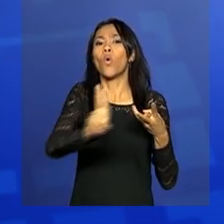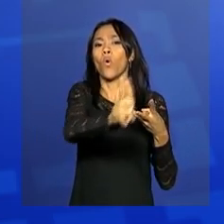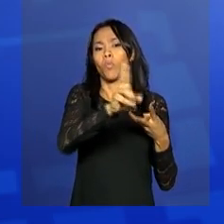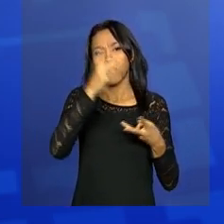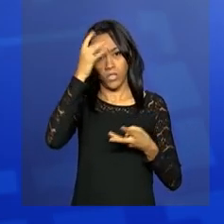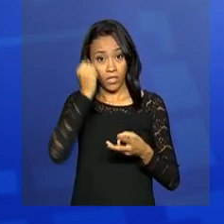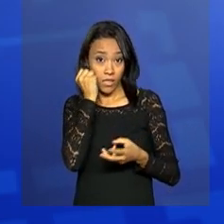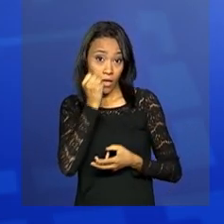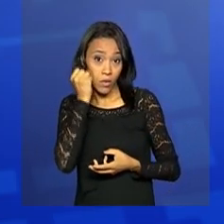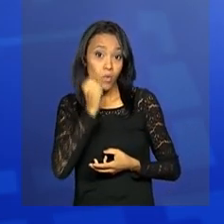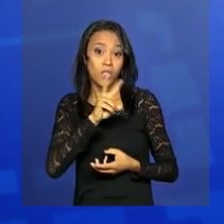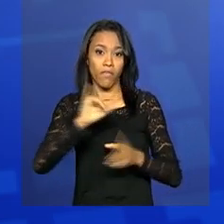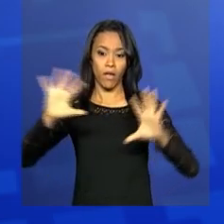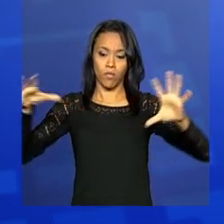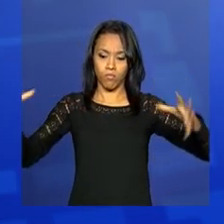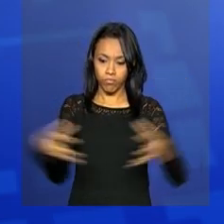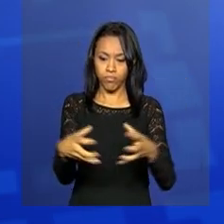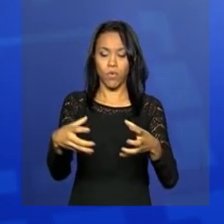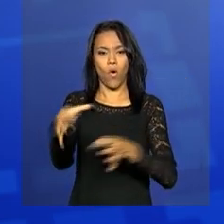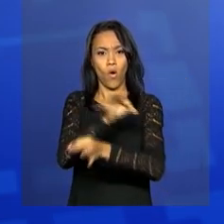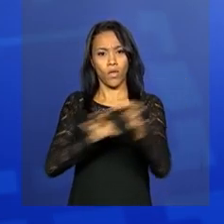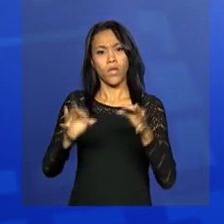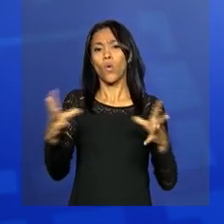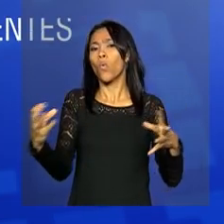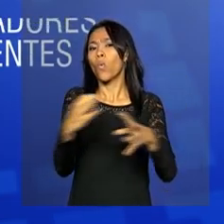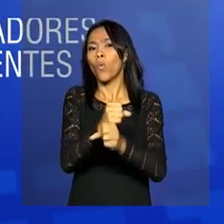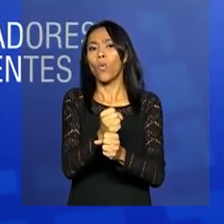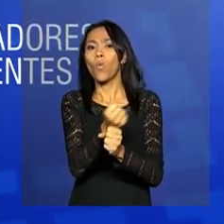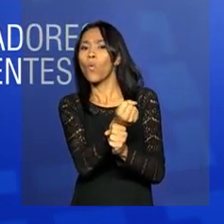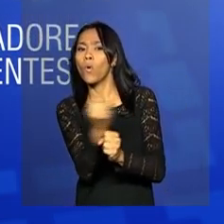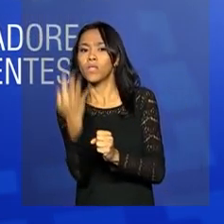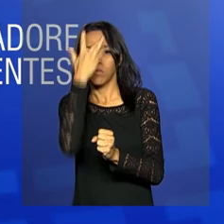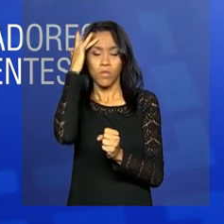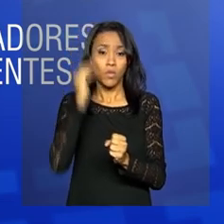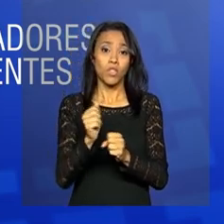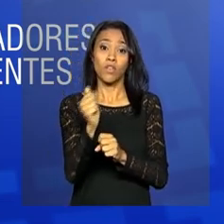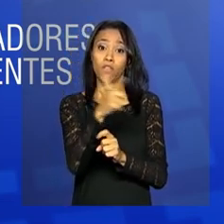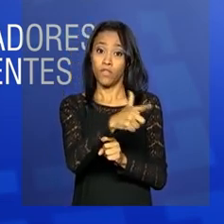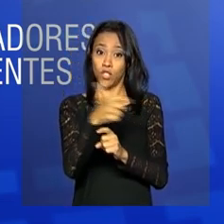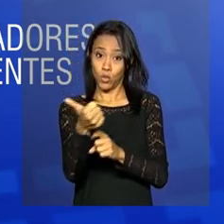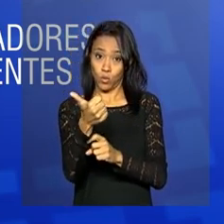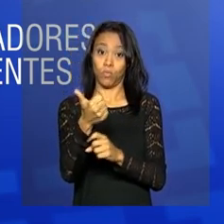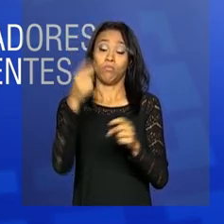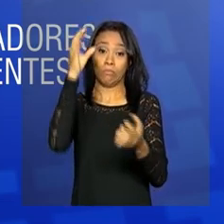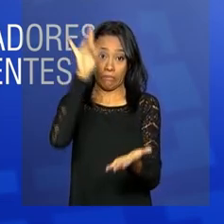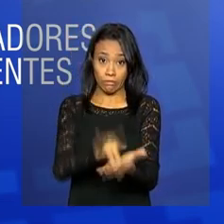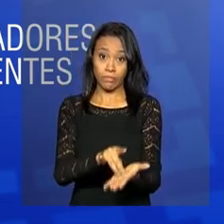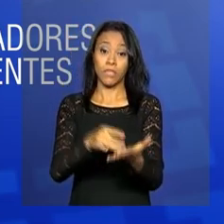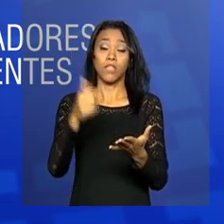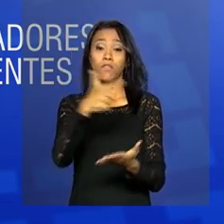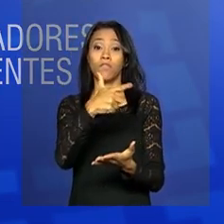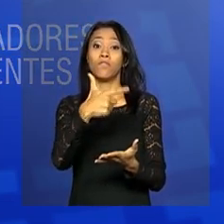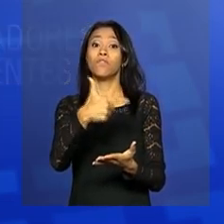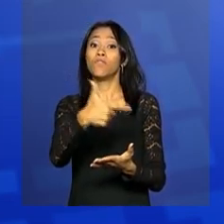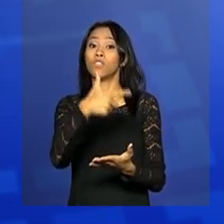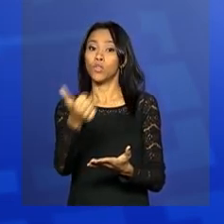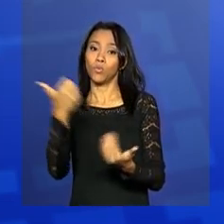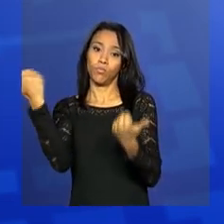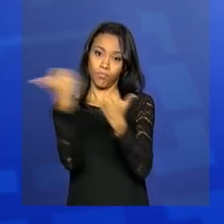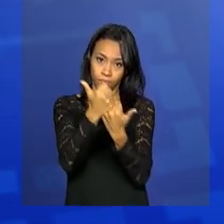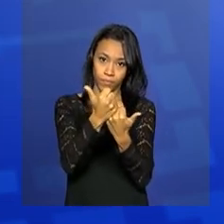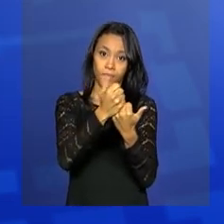senadores que vão compor uma comissão com 21 integrantes titulares e 21 suplentes, proporcional ao tamanho das bancadas.